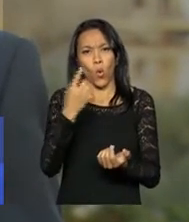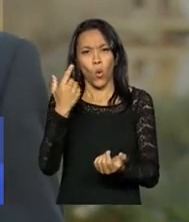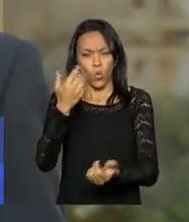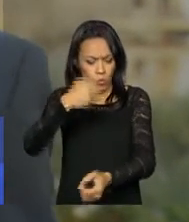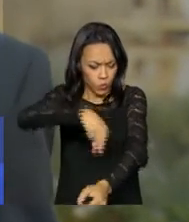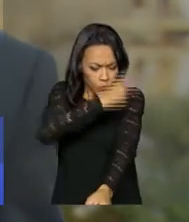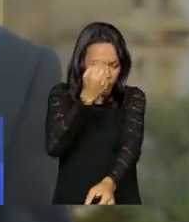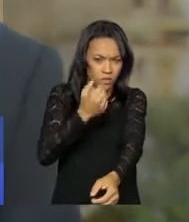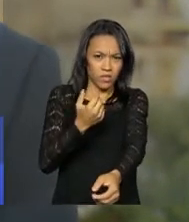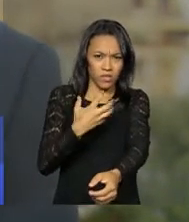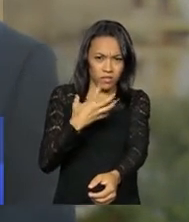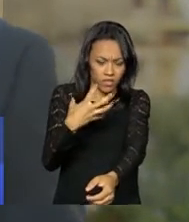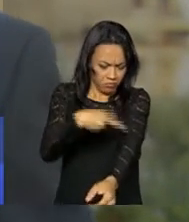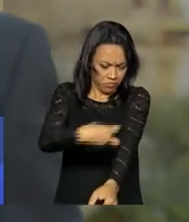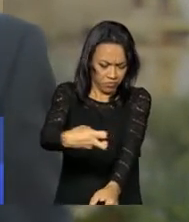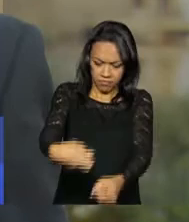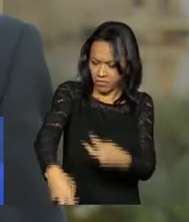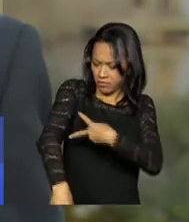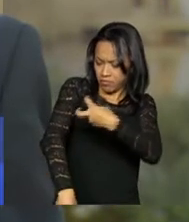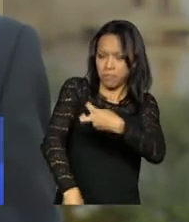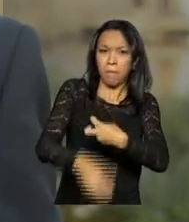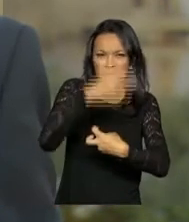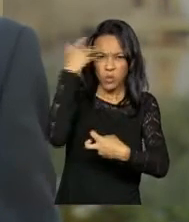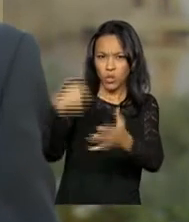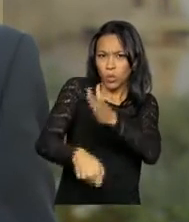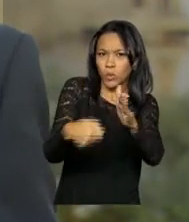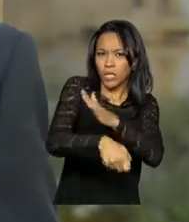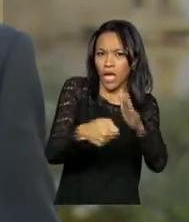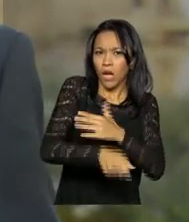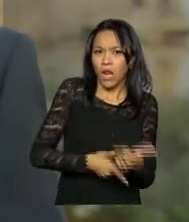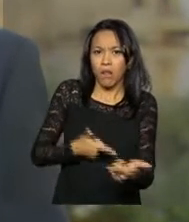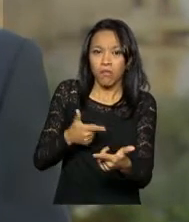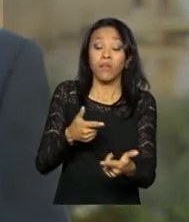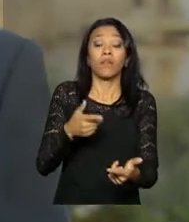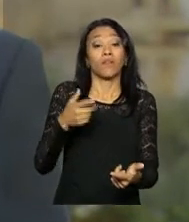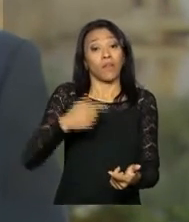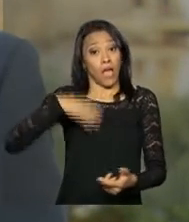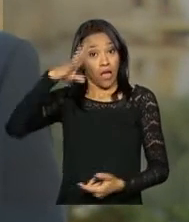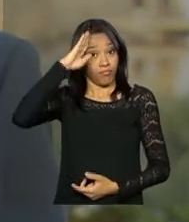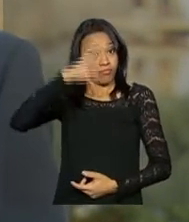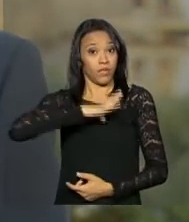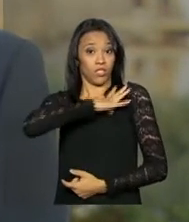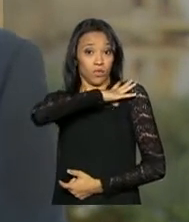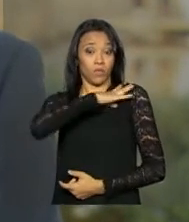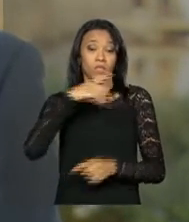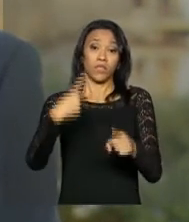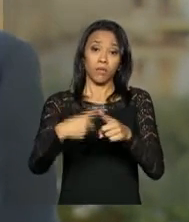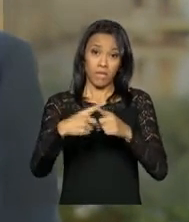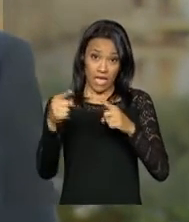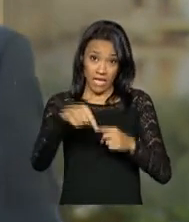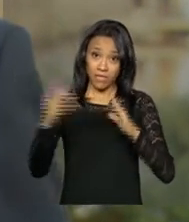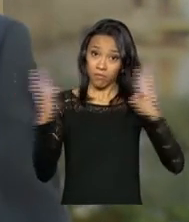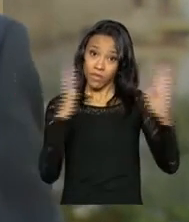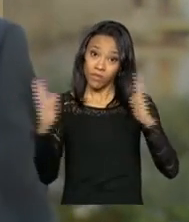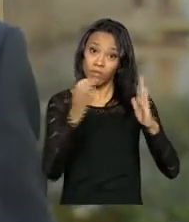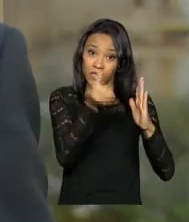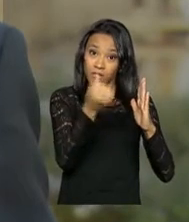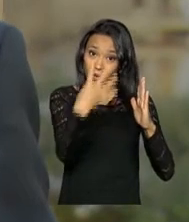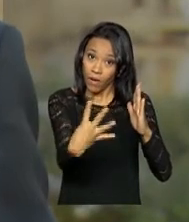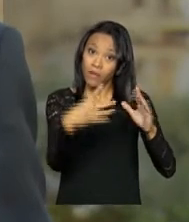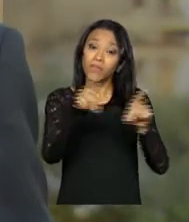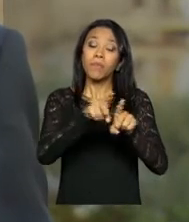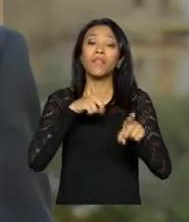tortura deixou no corpo e na mente de muitos que combateram a ditadura, o regime de exceção deixou ainda heranças, como a lei de